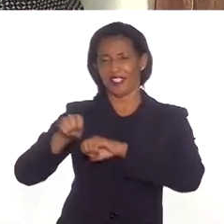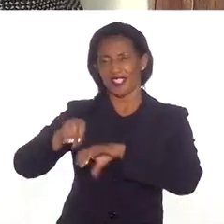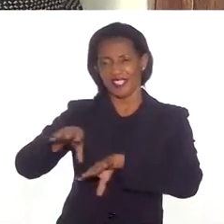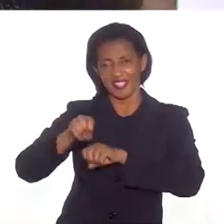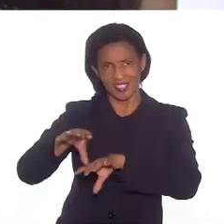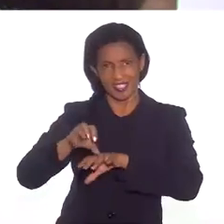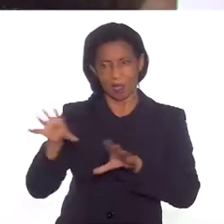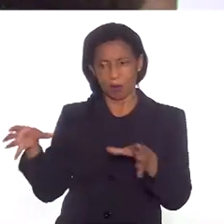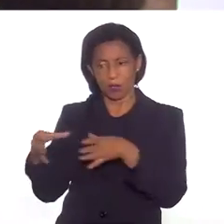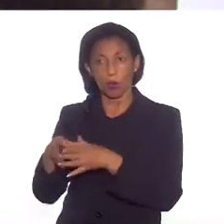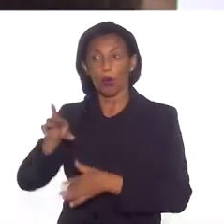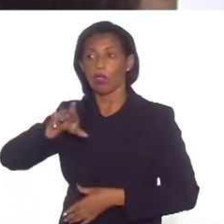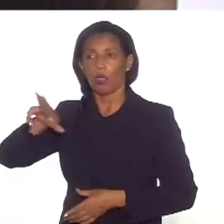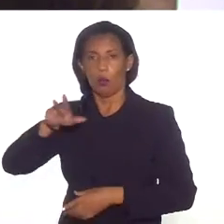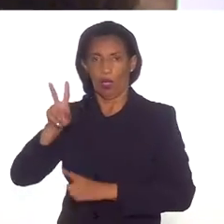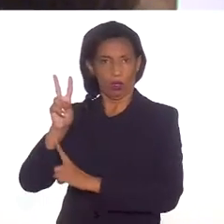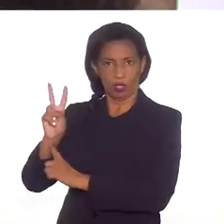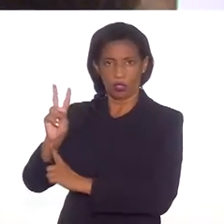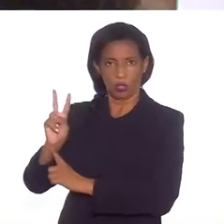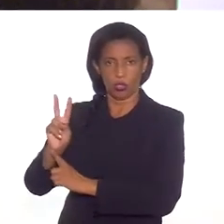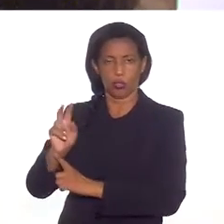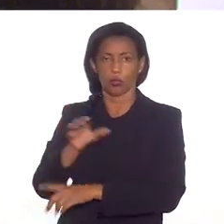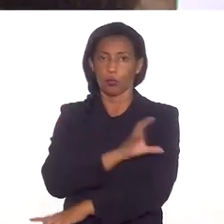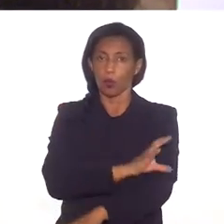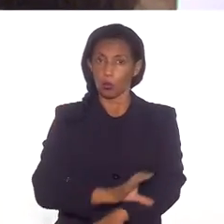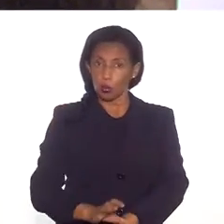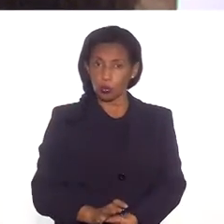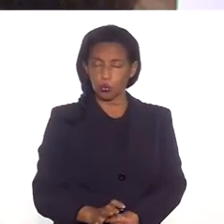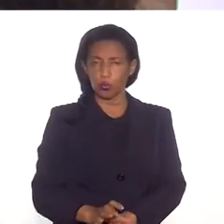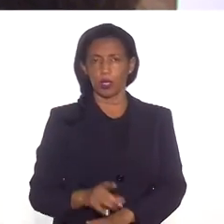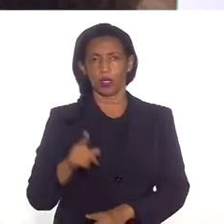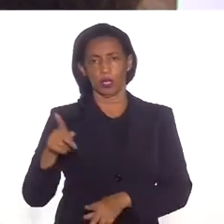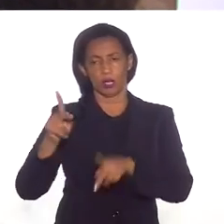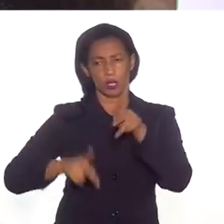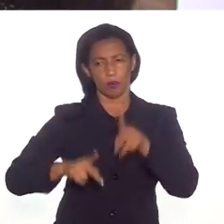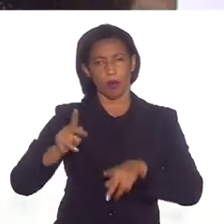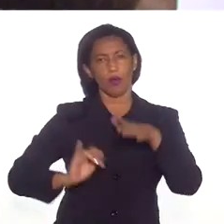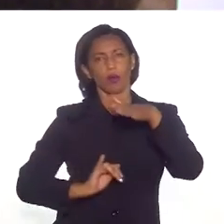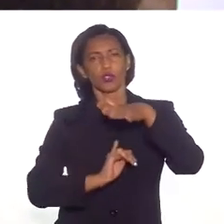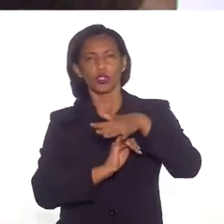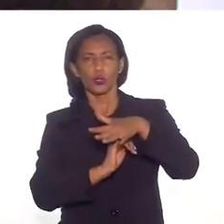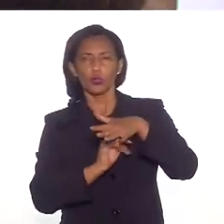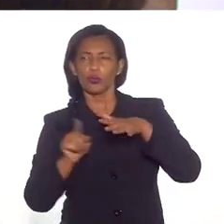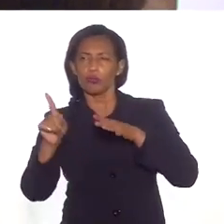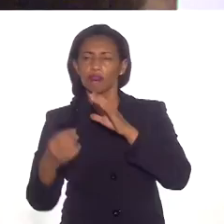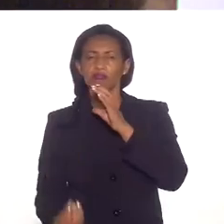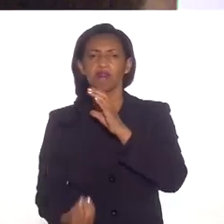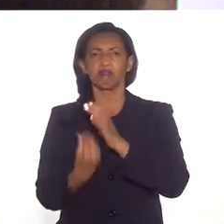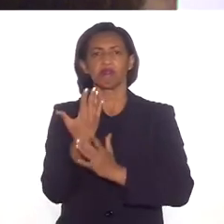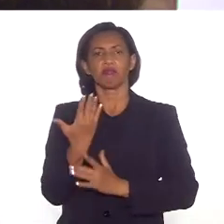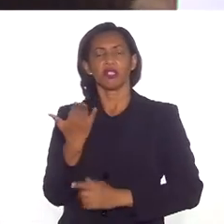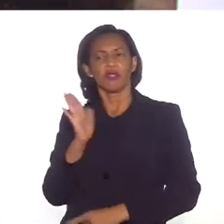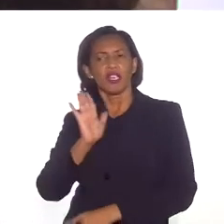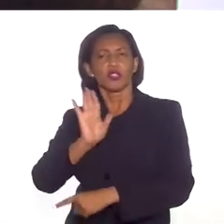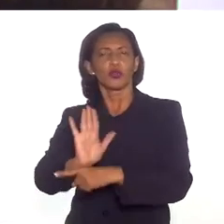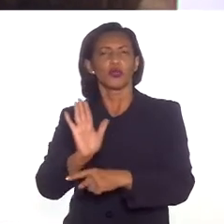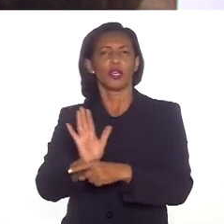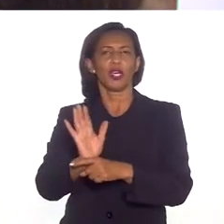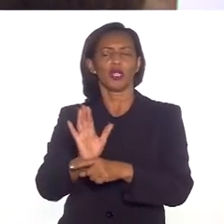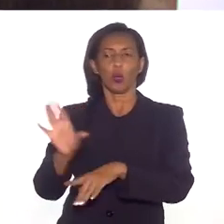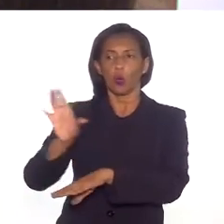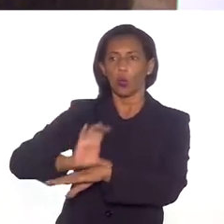a população não indígena sobre a cultura desses povos é o Instituto que vocês criaram também e que vem ajudando com